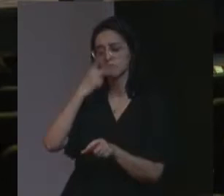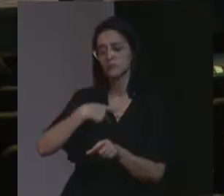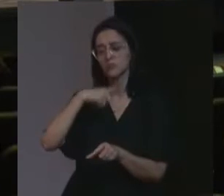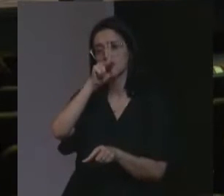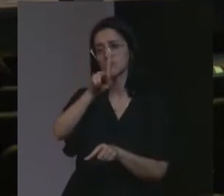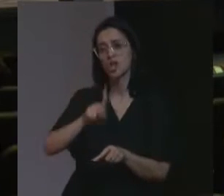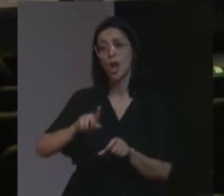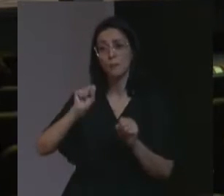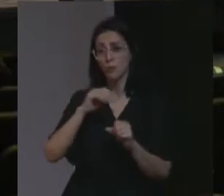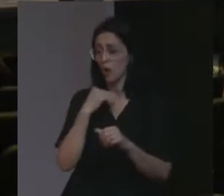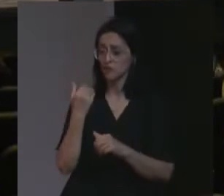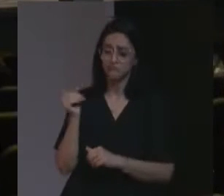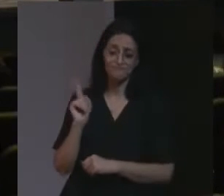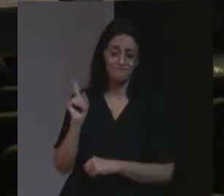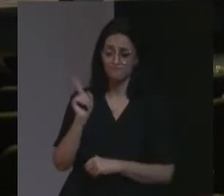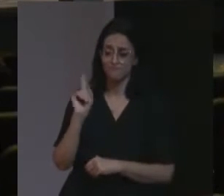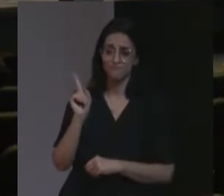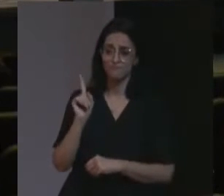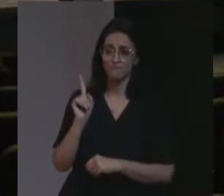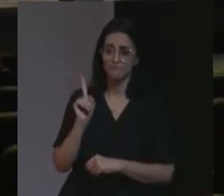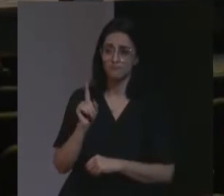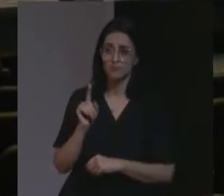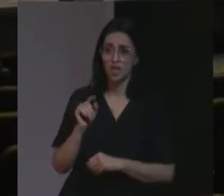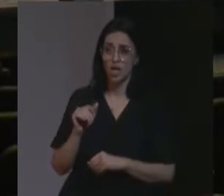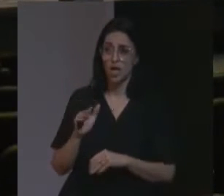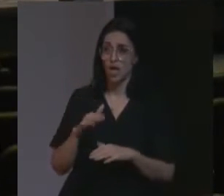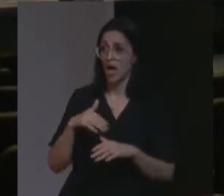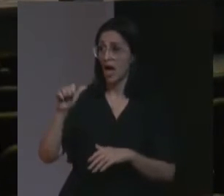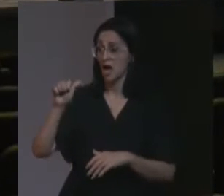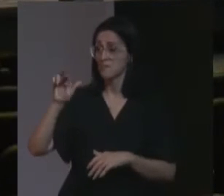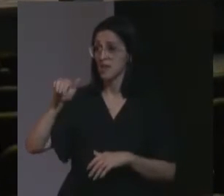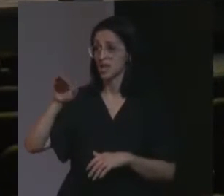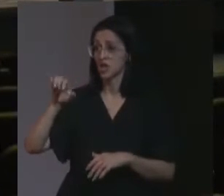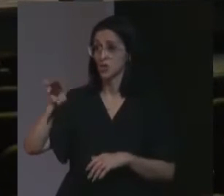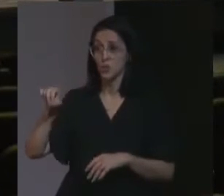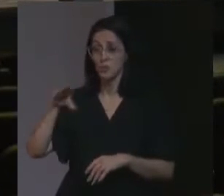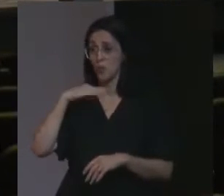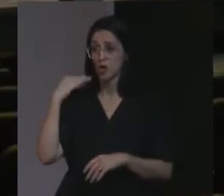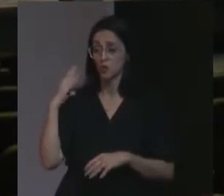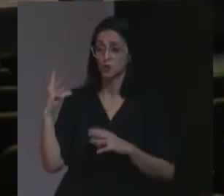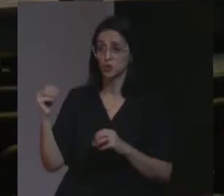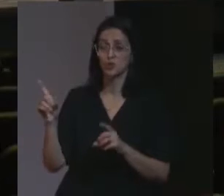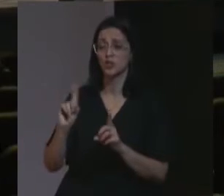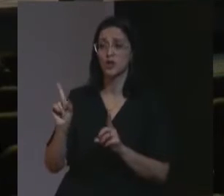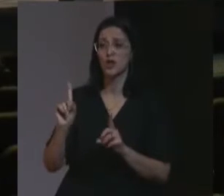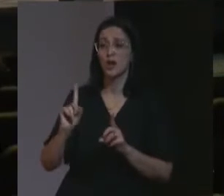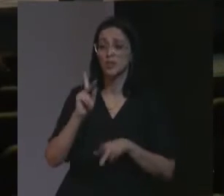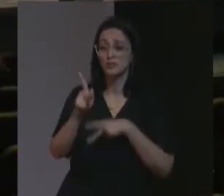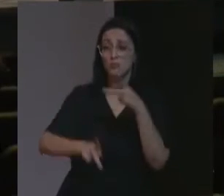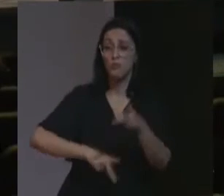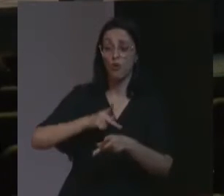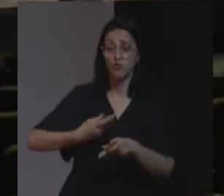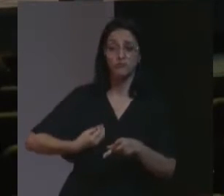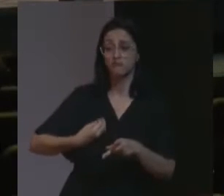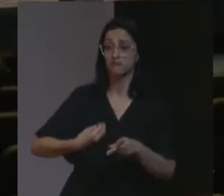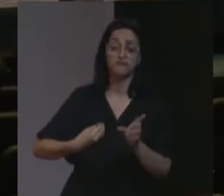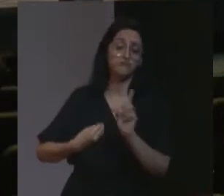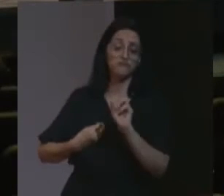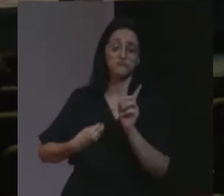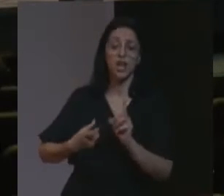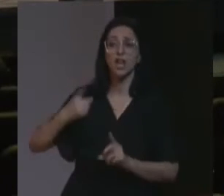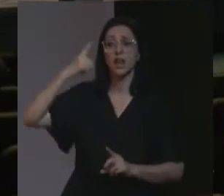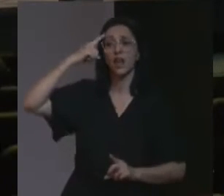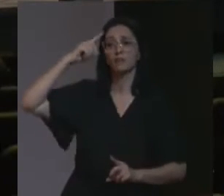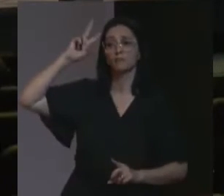podem não ser mortas, como não foram mortos, os armênios, mas, elas deixam de existir, enquanto povo, eu quero